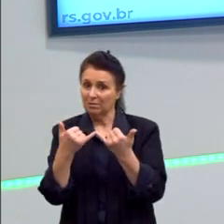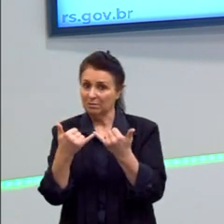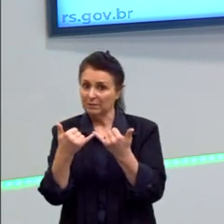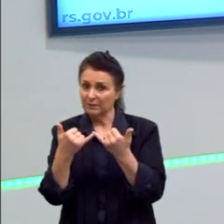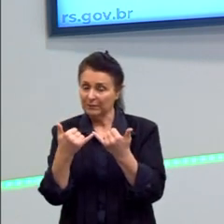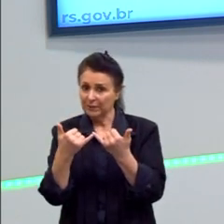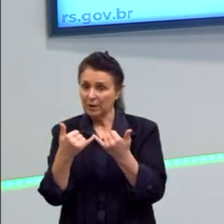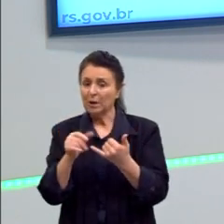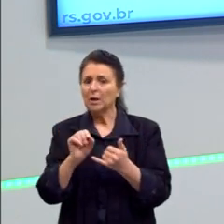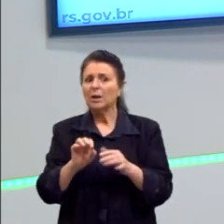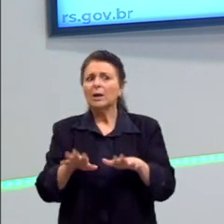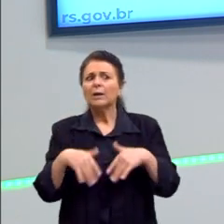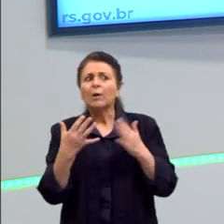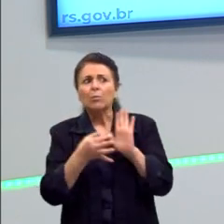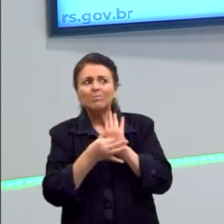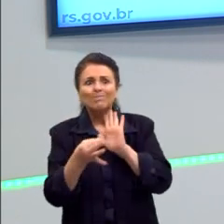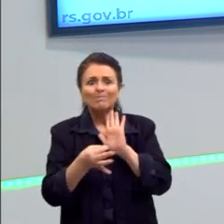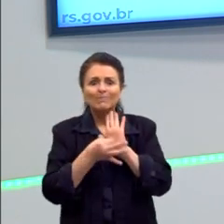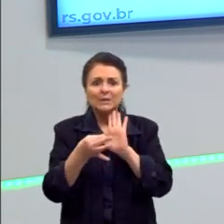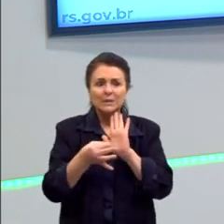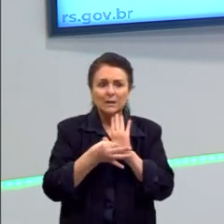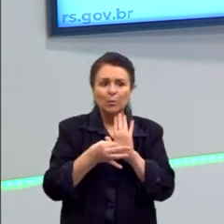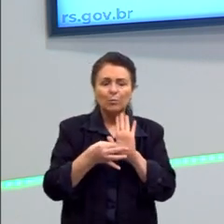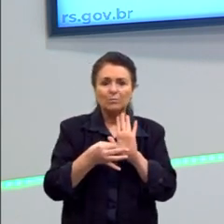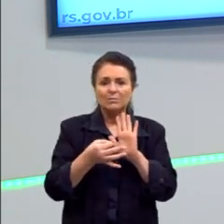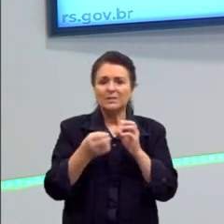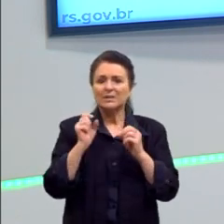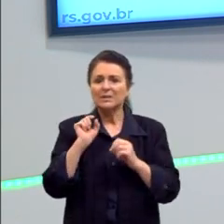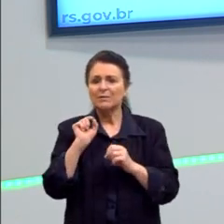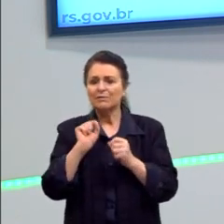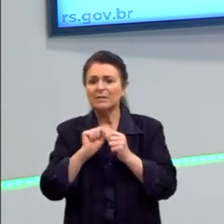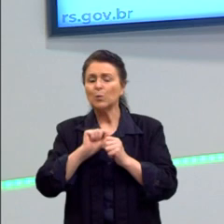sugestões, enfim, que o pessoal da área sugere, né?